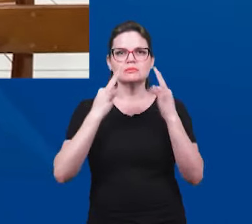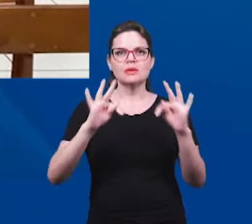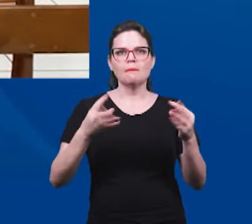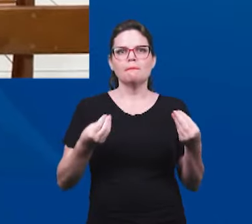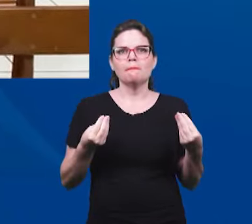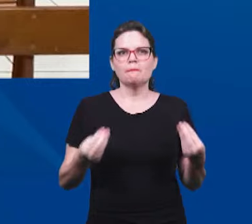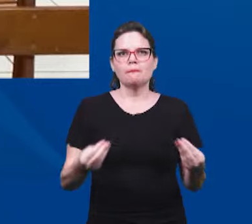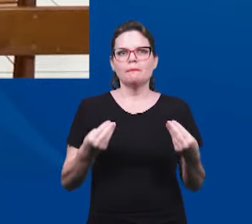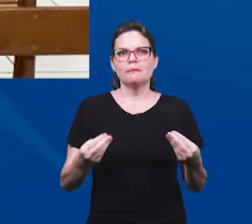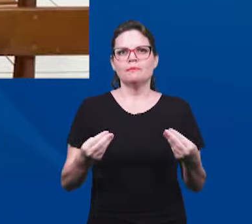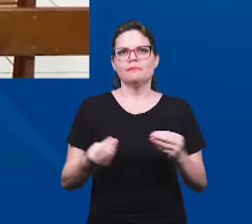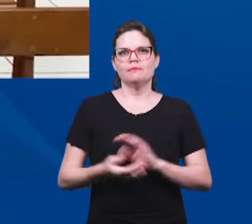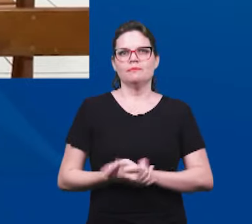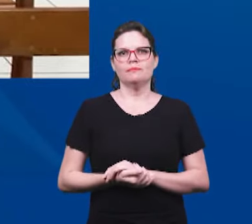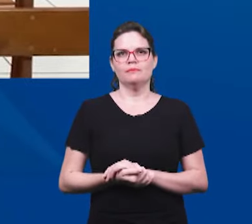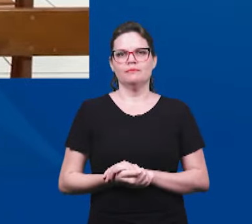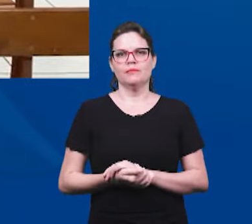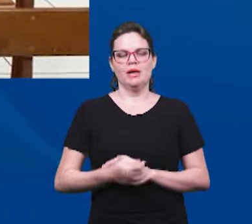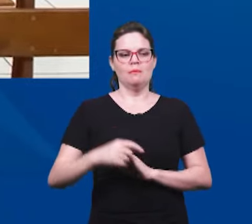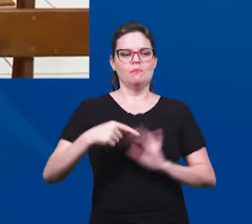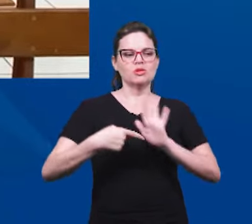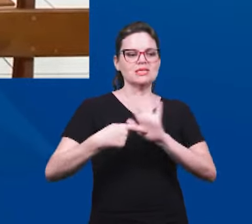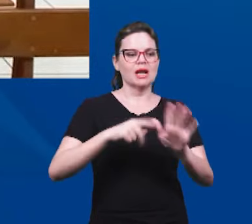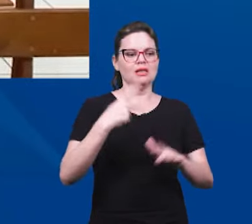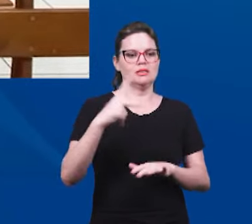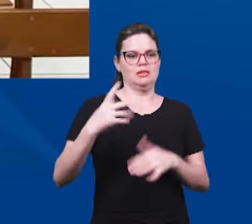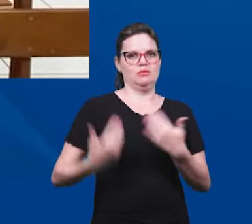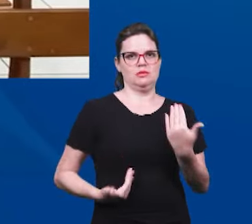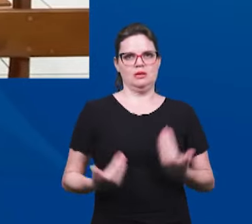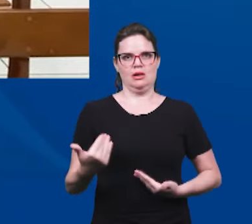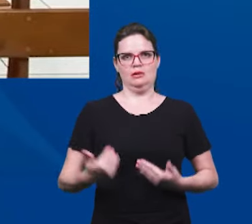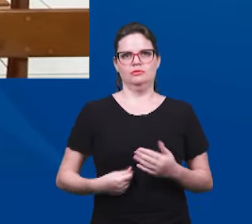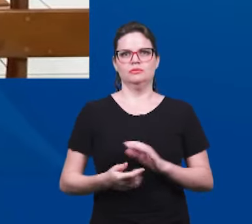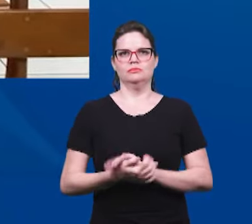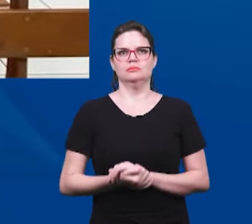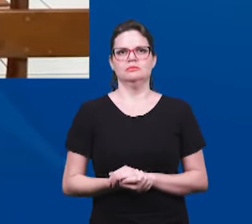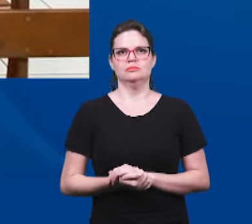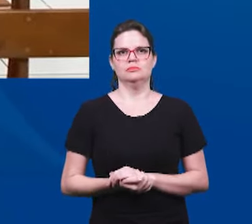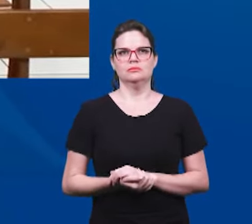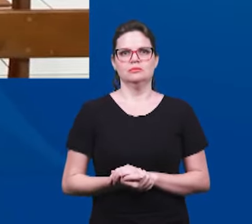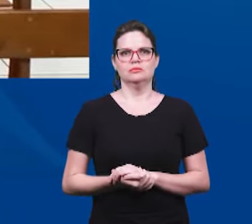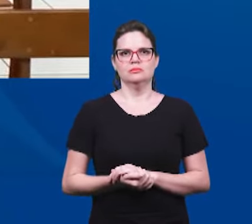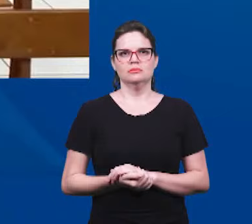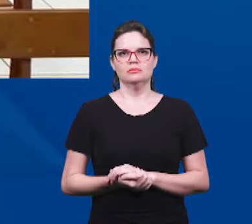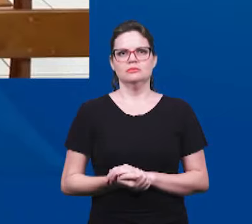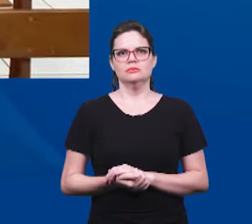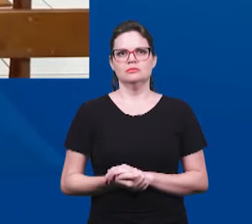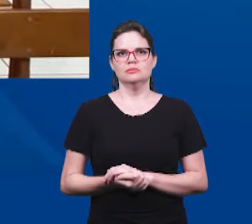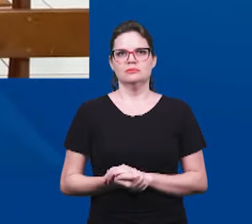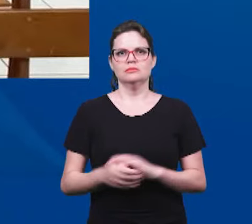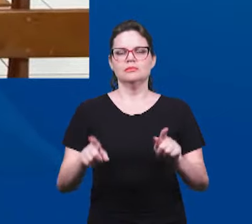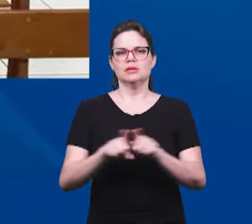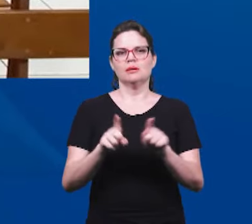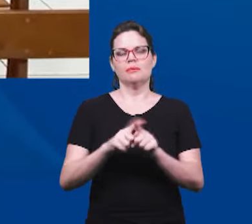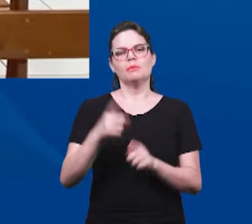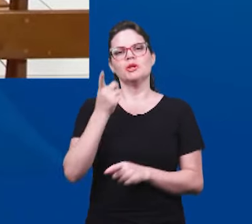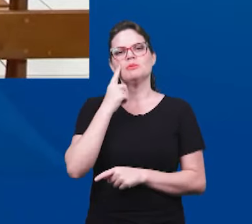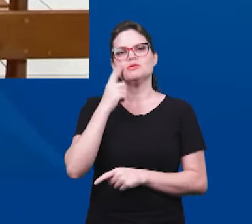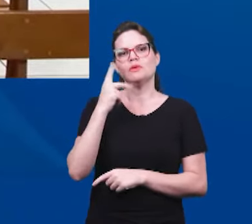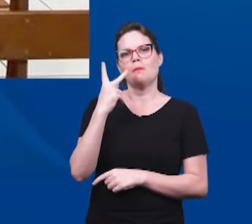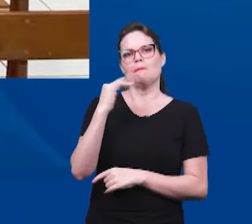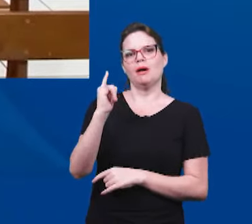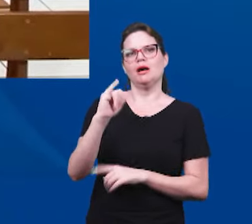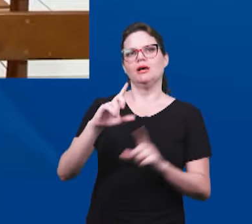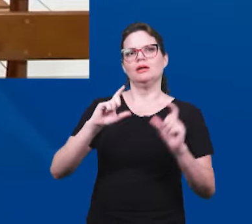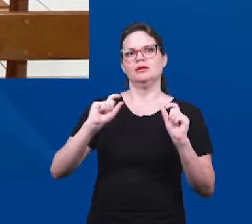para ser mostrada aos seus servos. A qual Deus lhe deu, podemos encontrar Deus Pai, que é a fonte